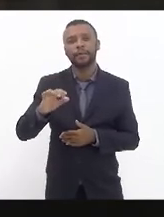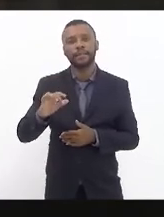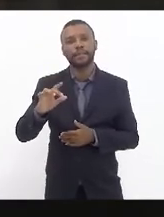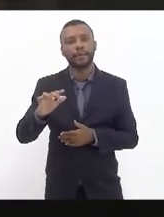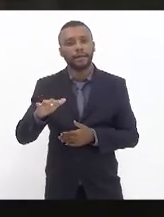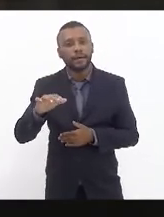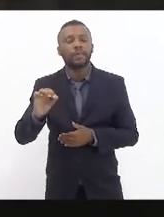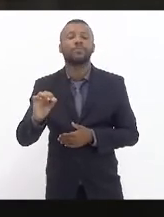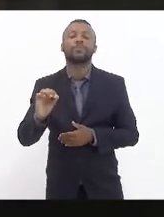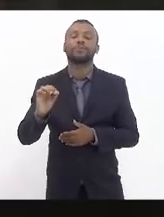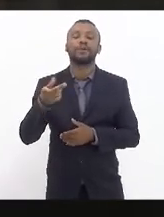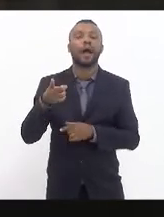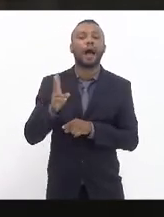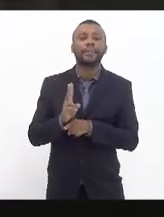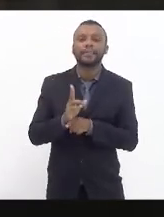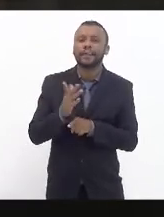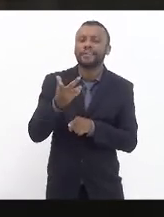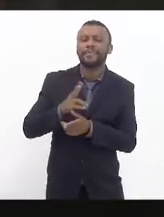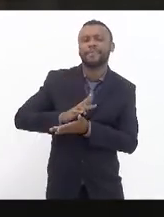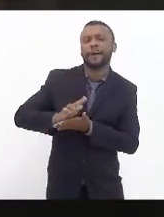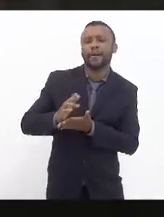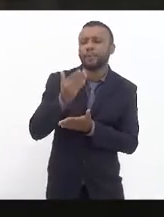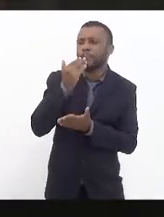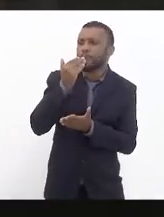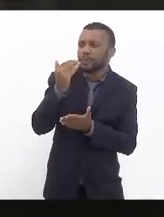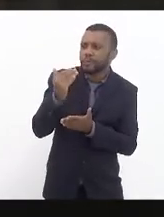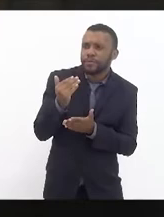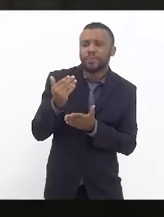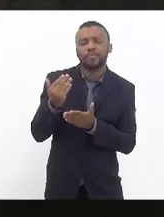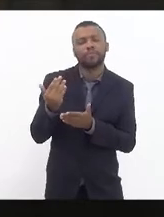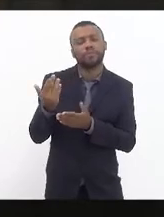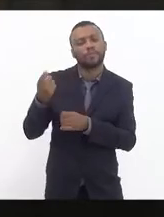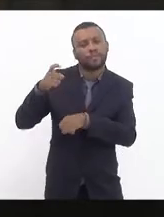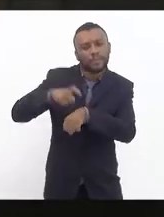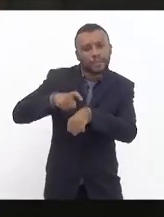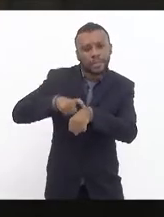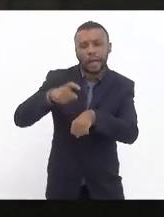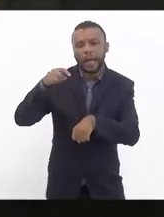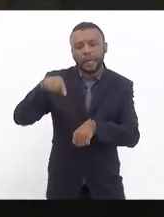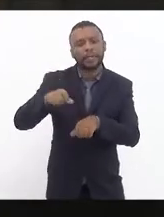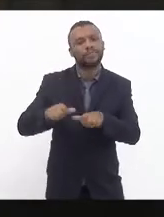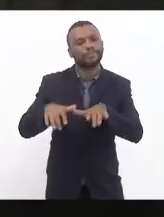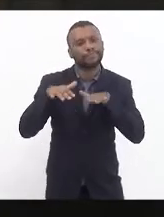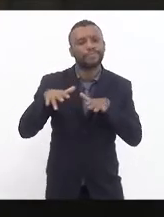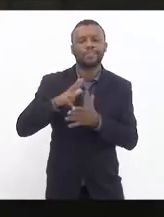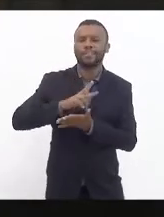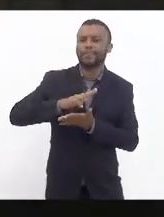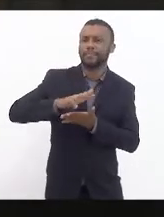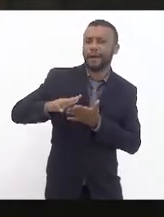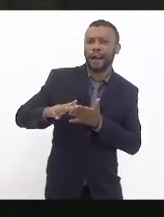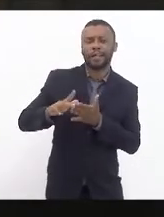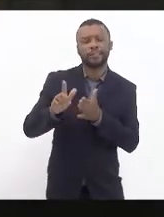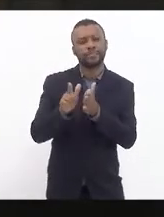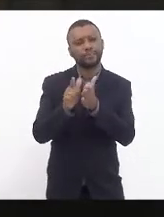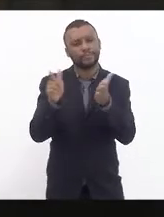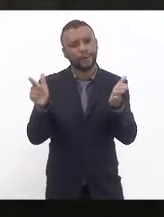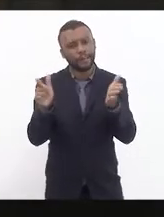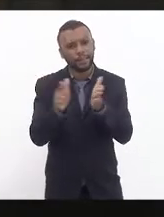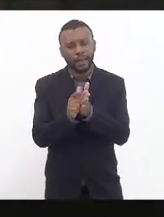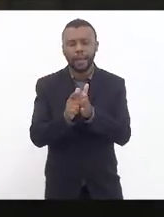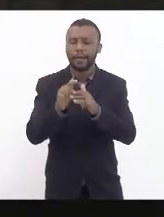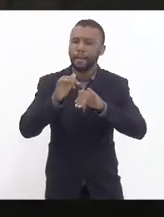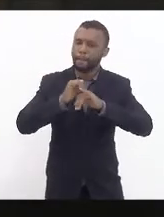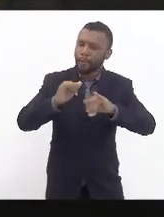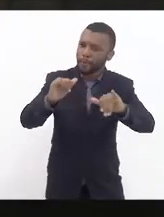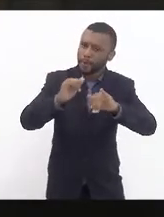plenário não só no plenário como a população da nossa região de tantas e tantas matérias publicadas na RJTV Jornal Nacional